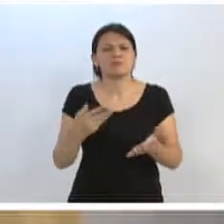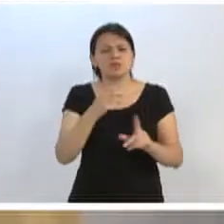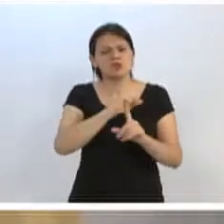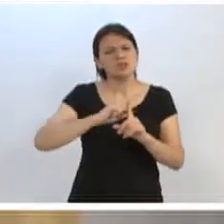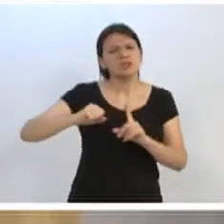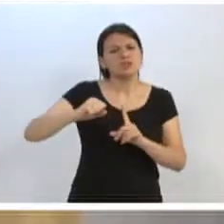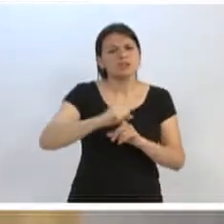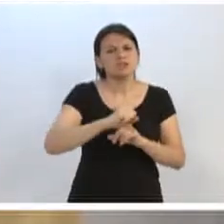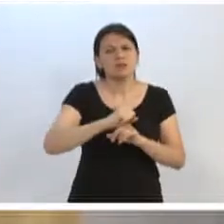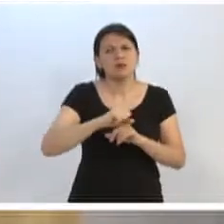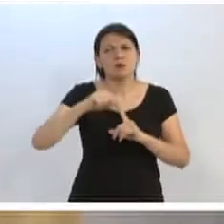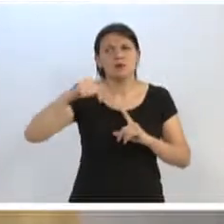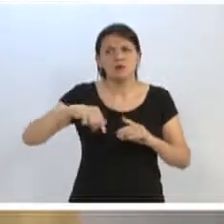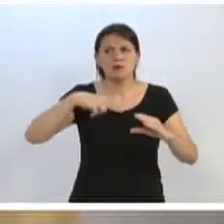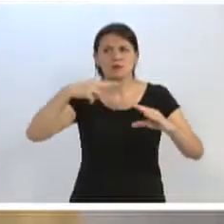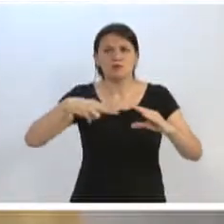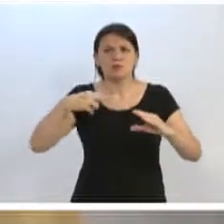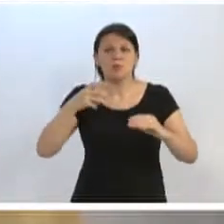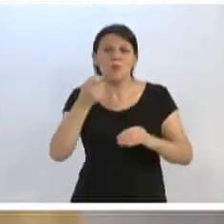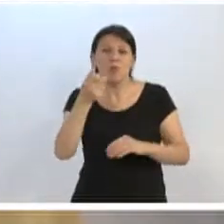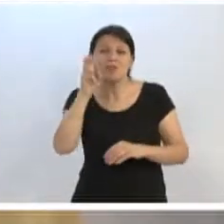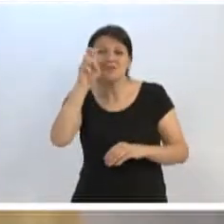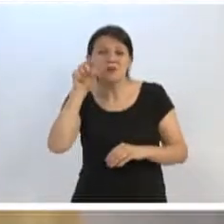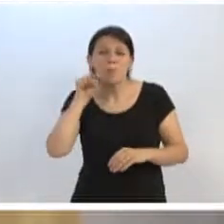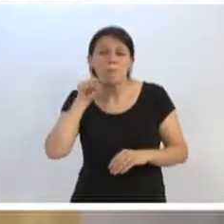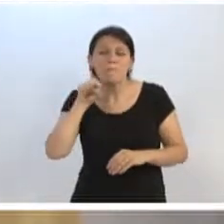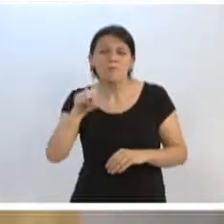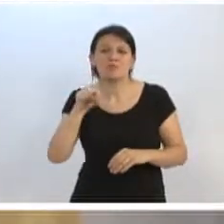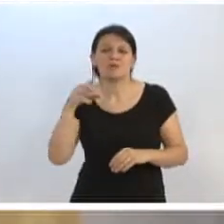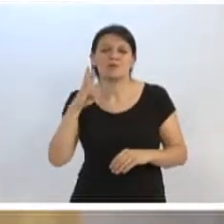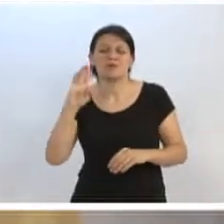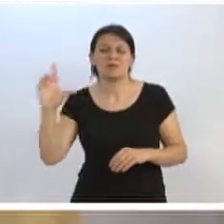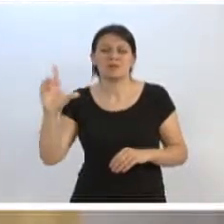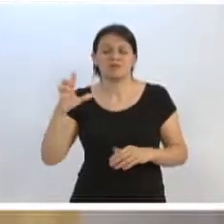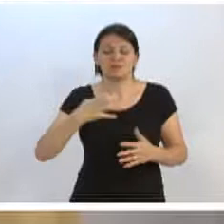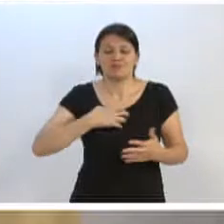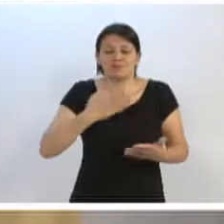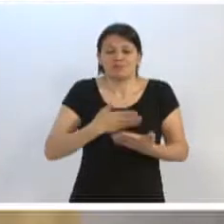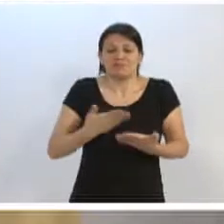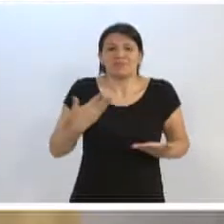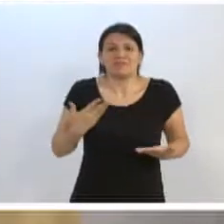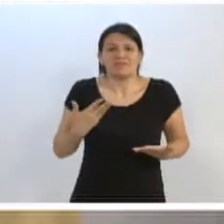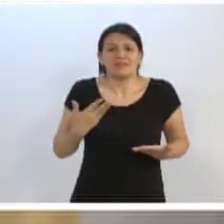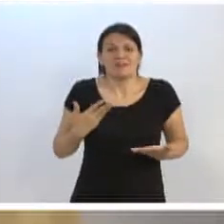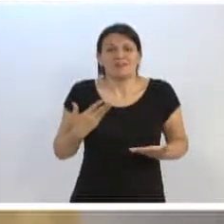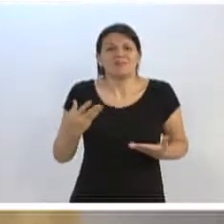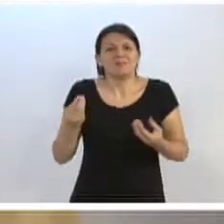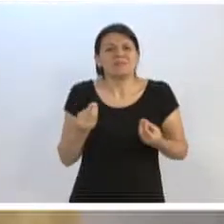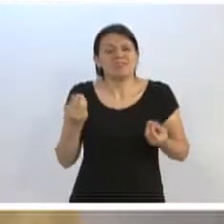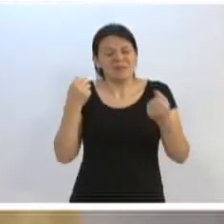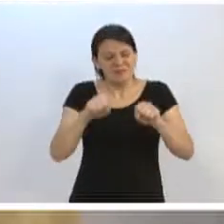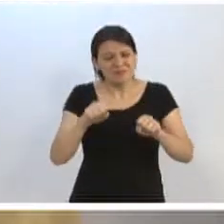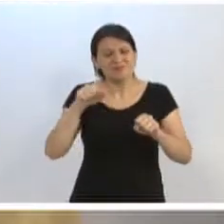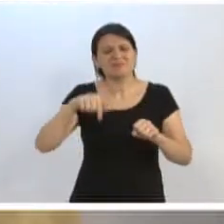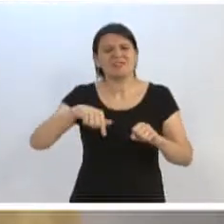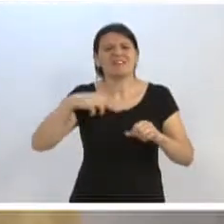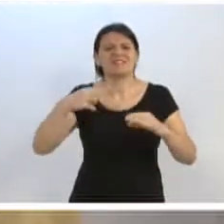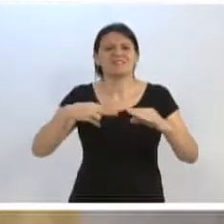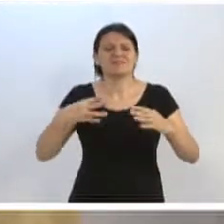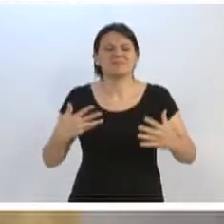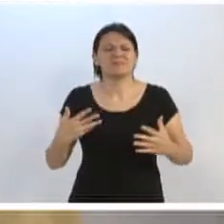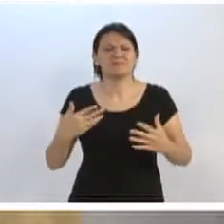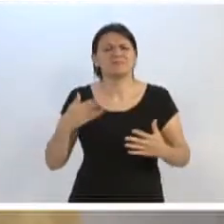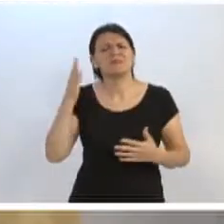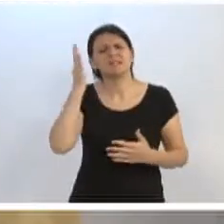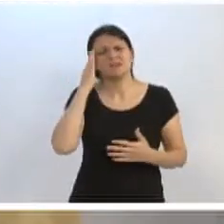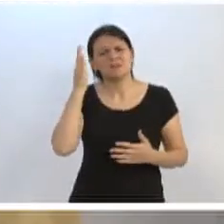casa. Por quase 5.000 blumenauenses, quando, de uma forma surpreendente, inclusive, para mim, me deram a possibilidade de estar aqui. Sei que trago